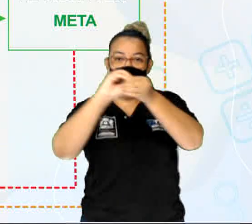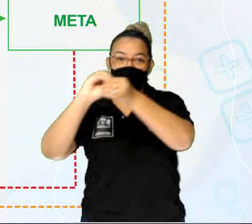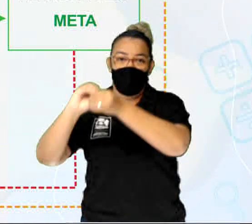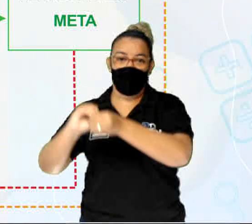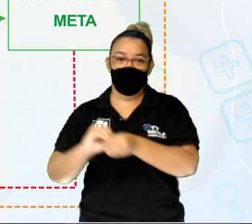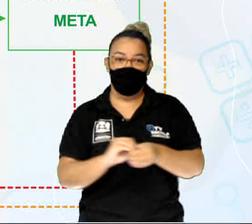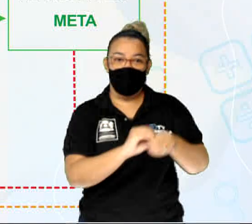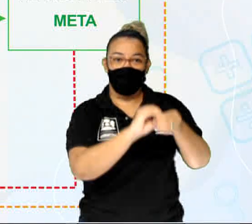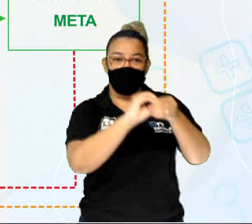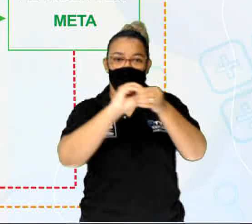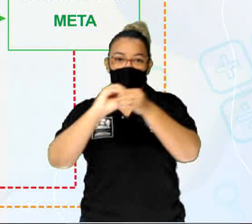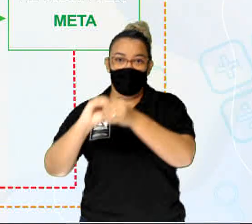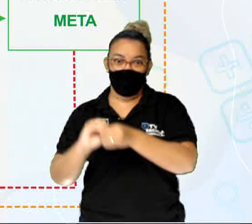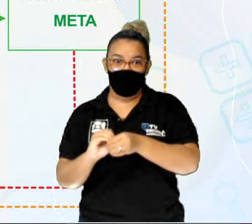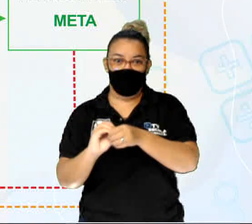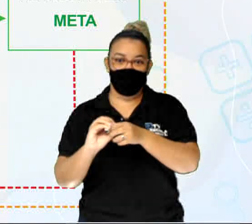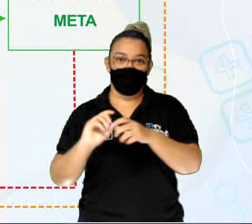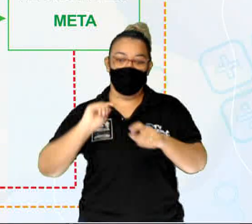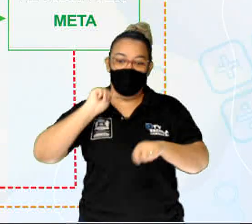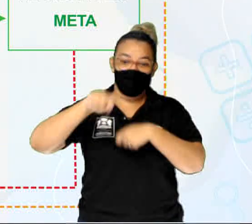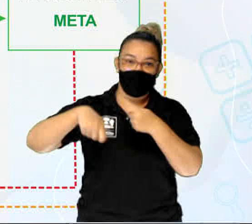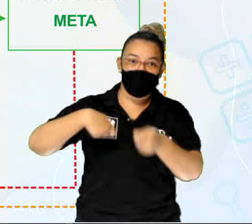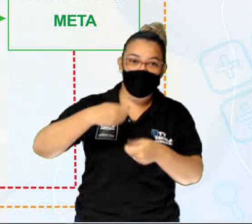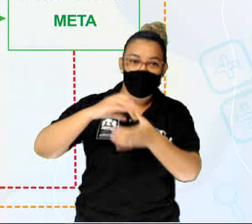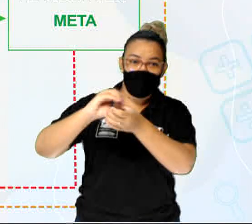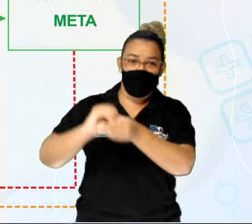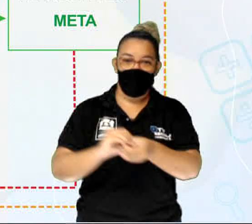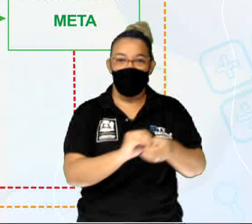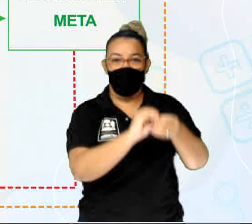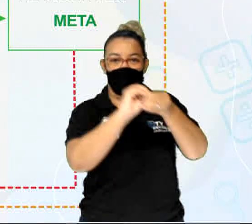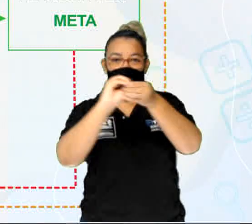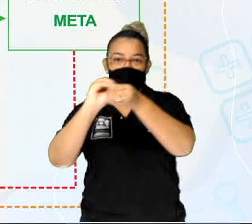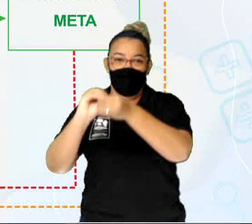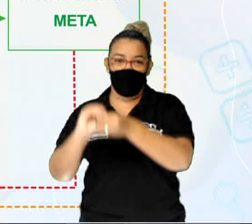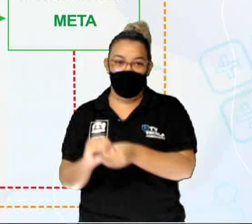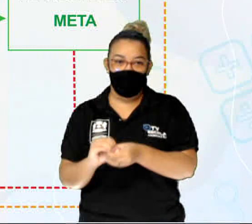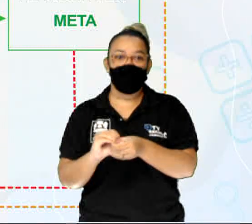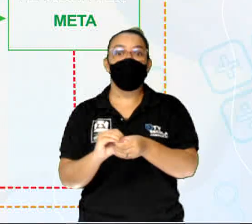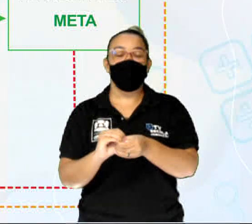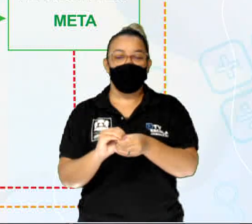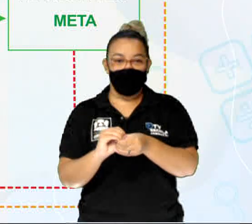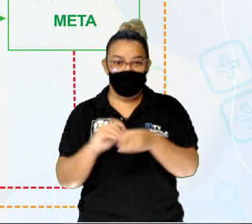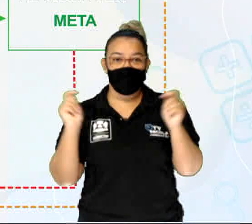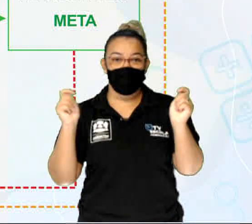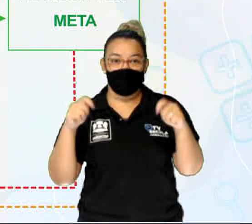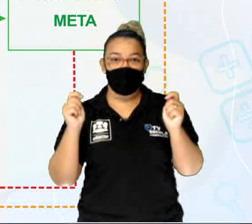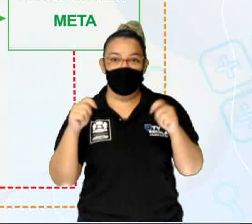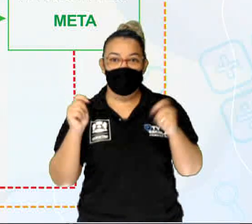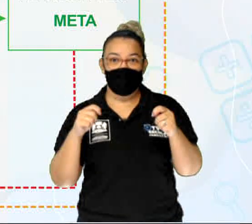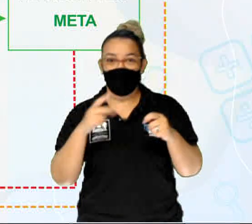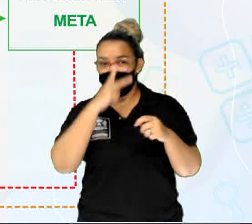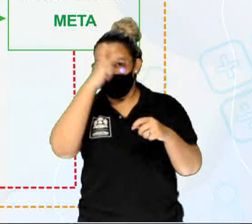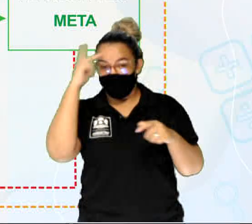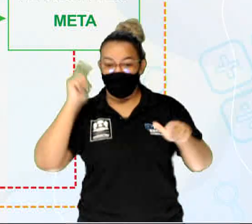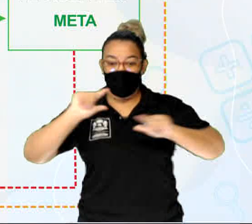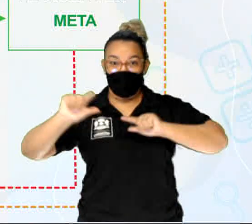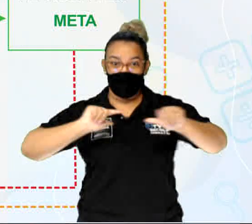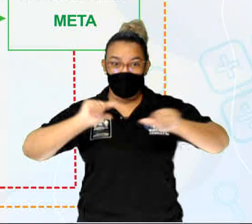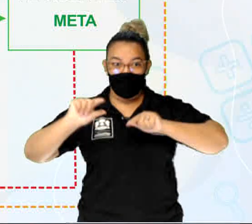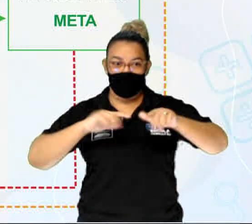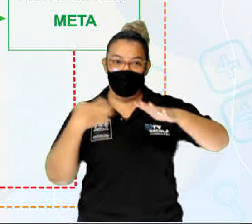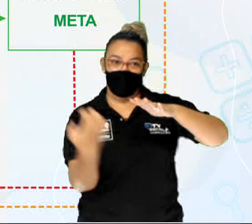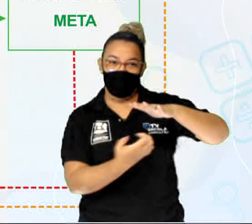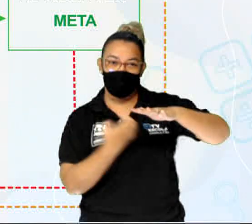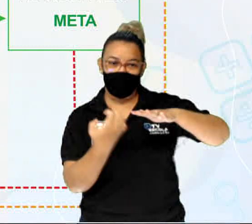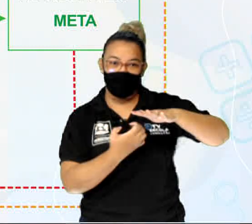reciclagem, com a ajuda também das cooperativas e associações de catadores. E dessa